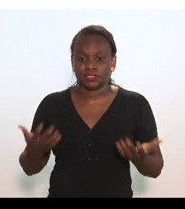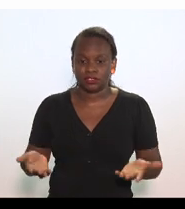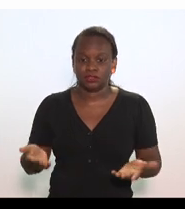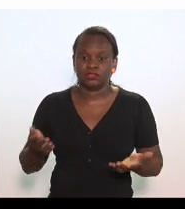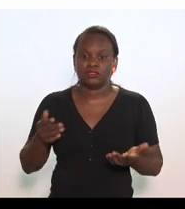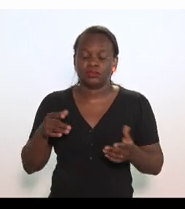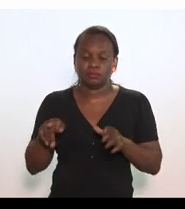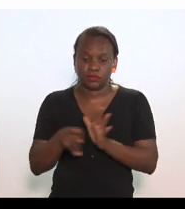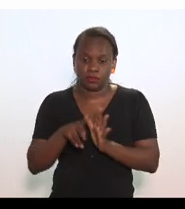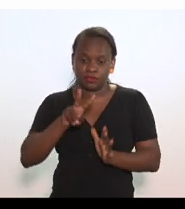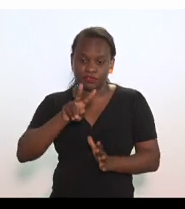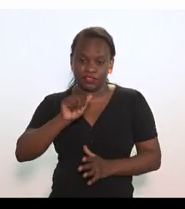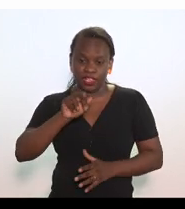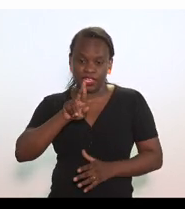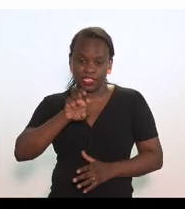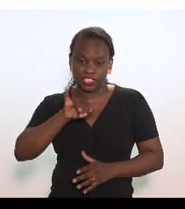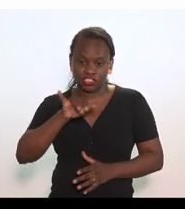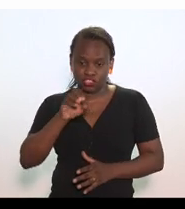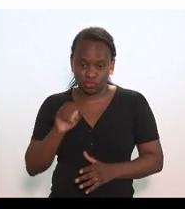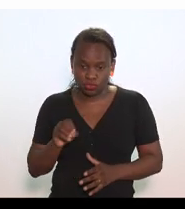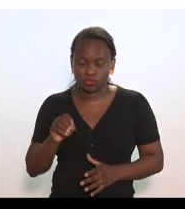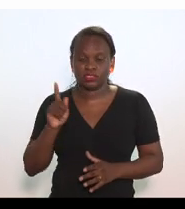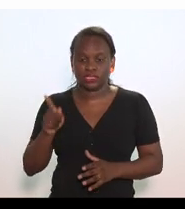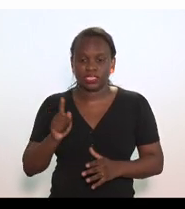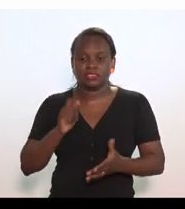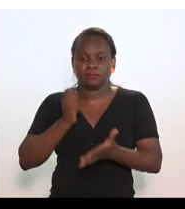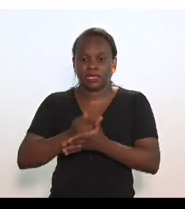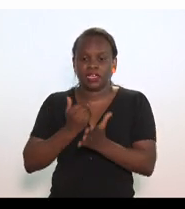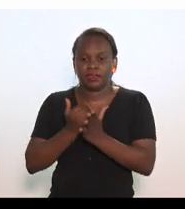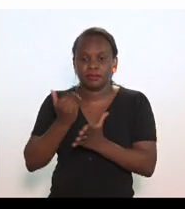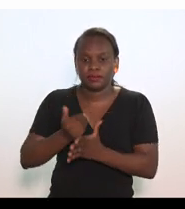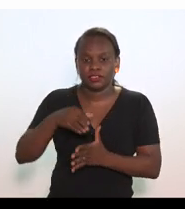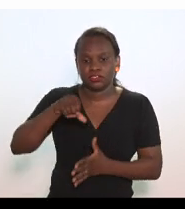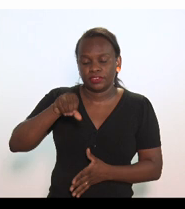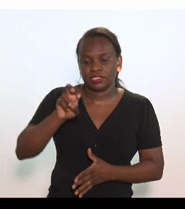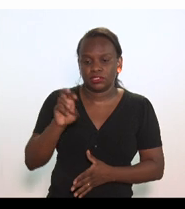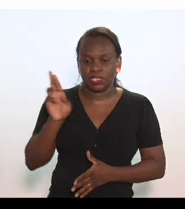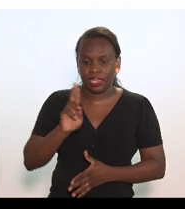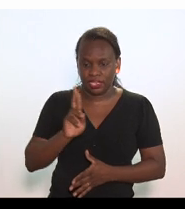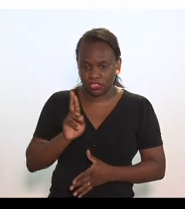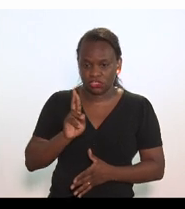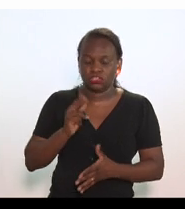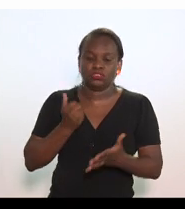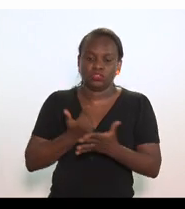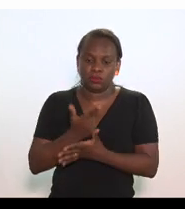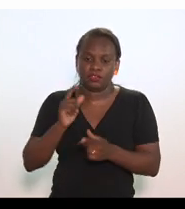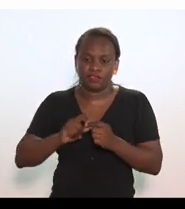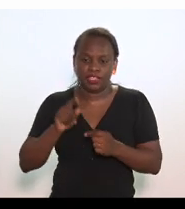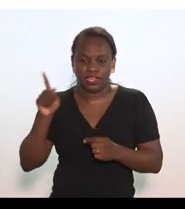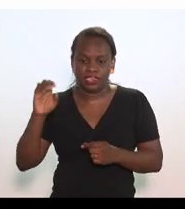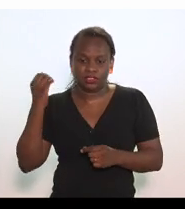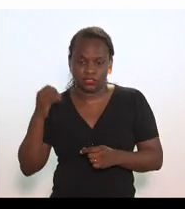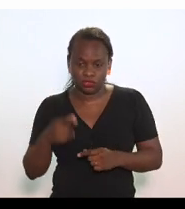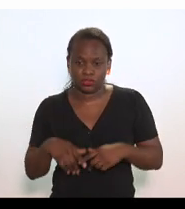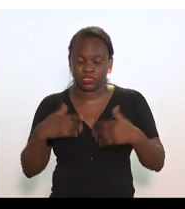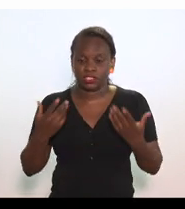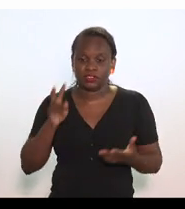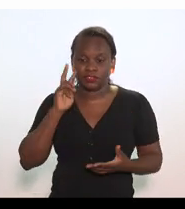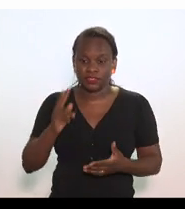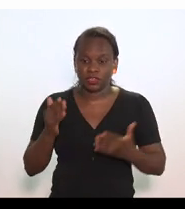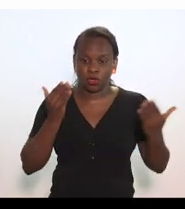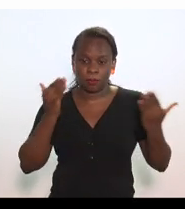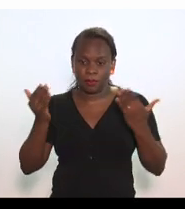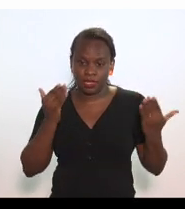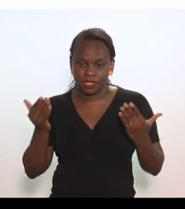de varejo, esse custo do produto vai para R$95 na compra que é realizada no Rio Grande do Sul. Então, veja que o